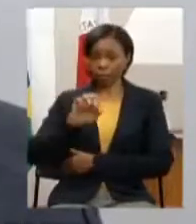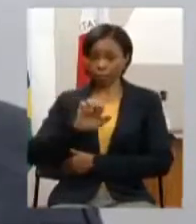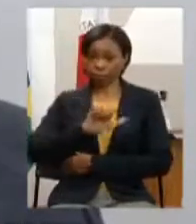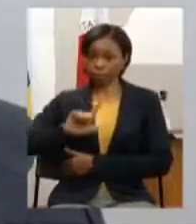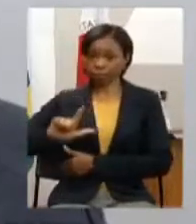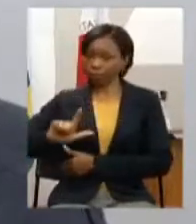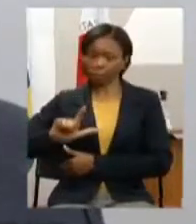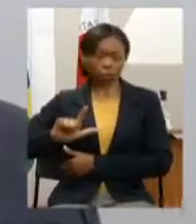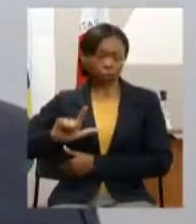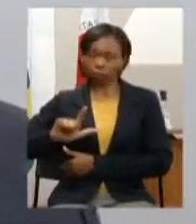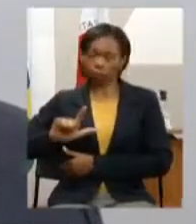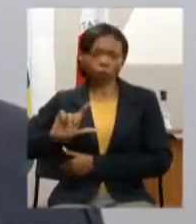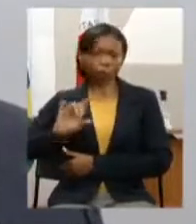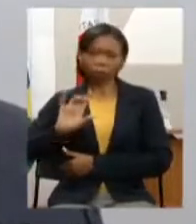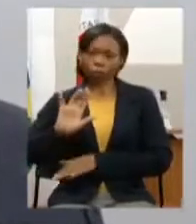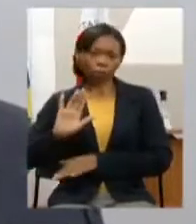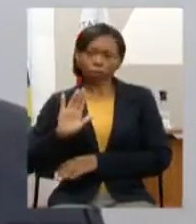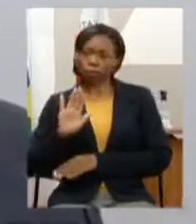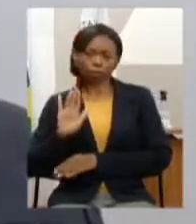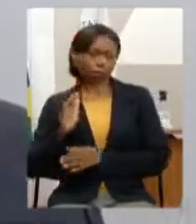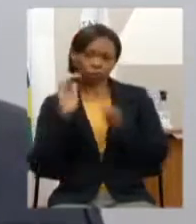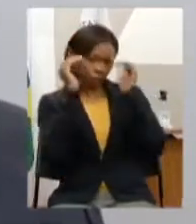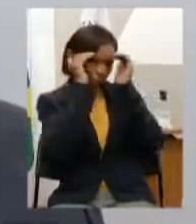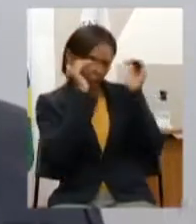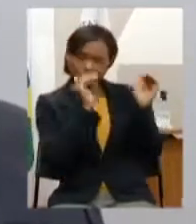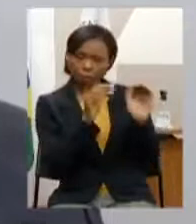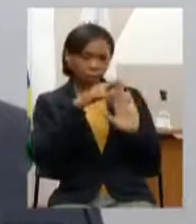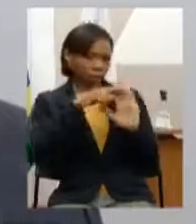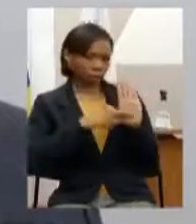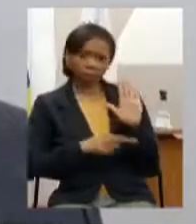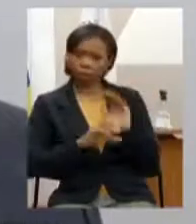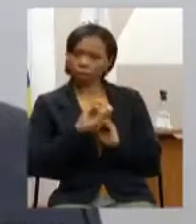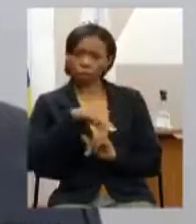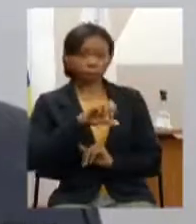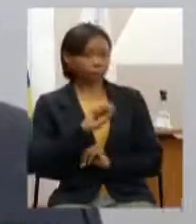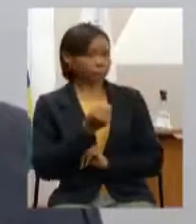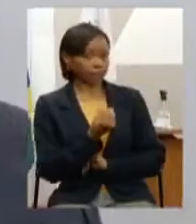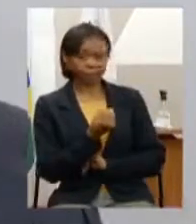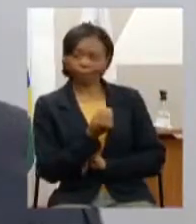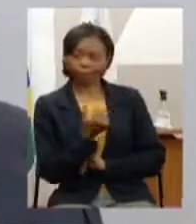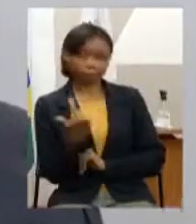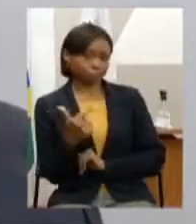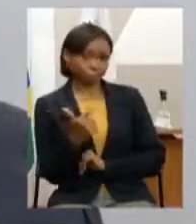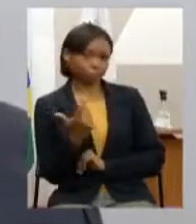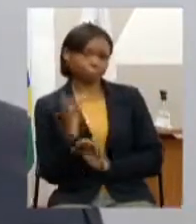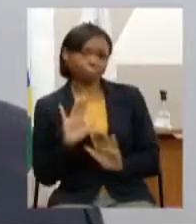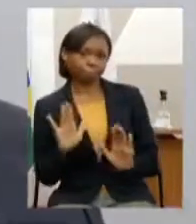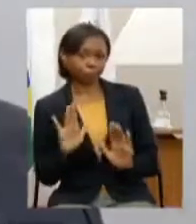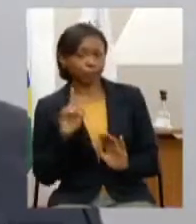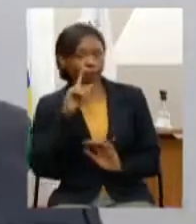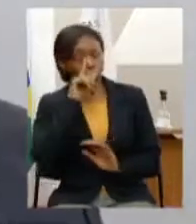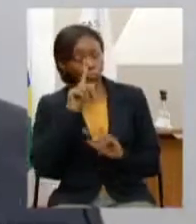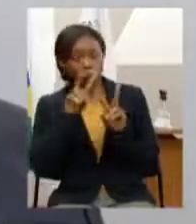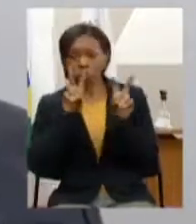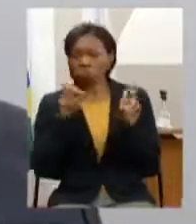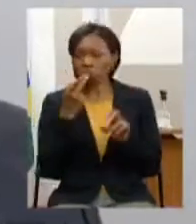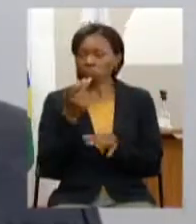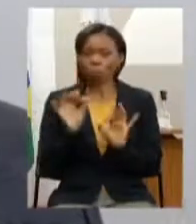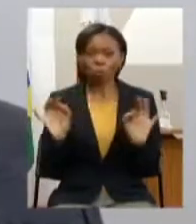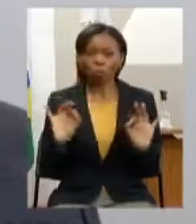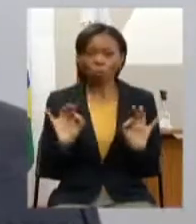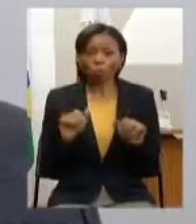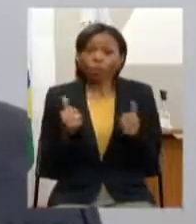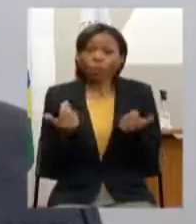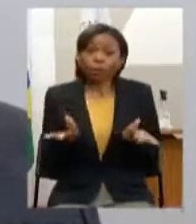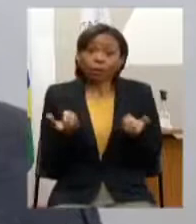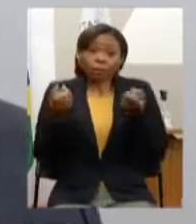seguir as diretrizes da OMS sem colocar em pauta discussões sobre riscos né então é importante deixar claro aqui